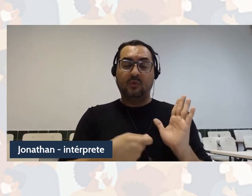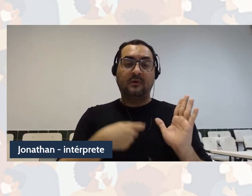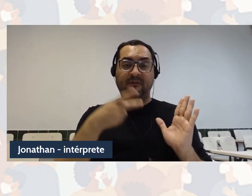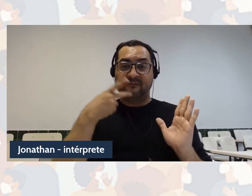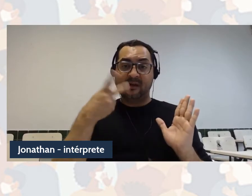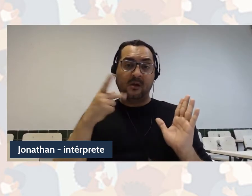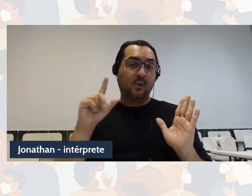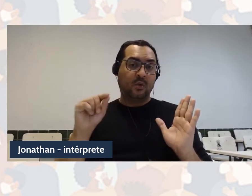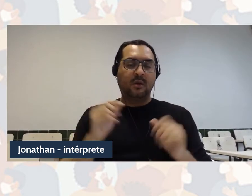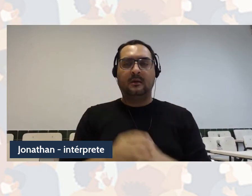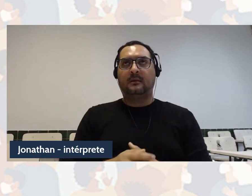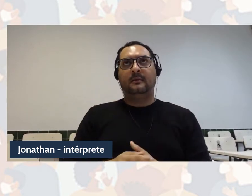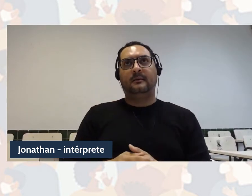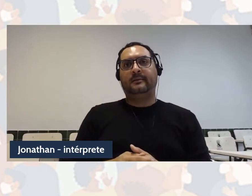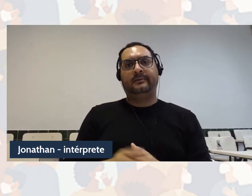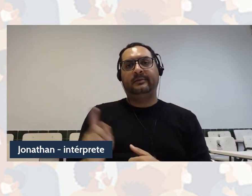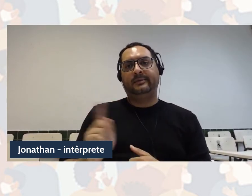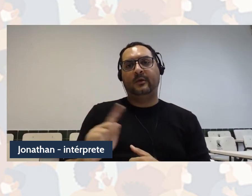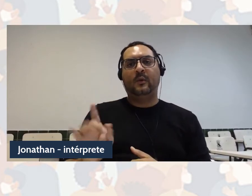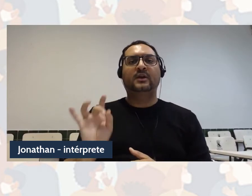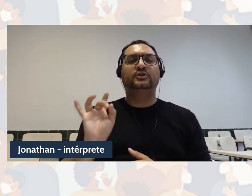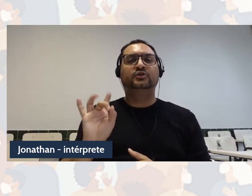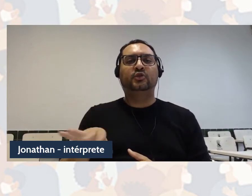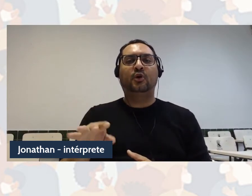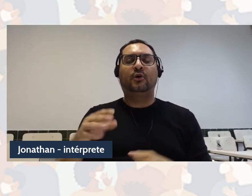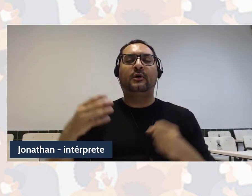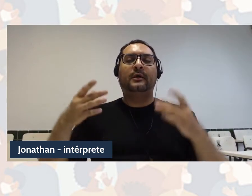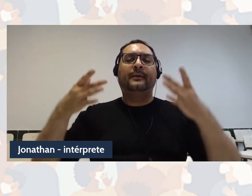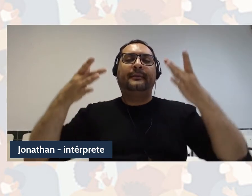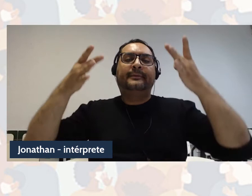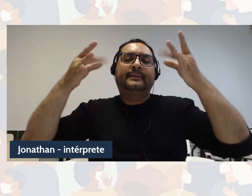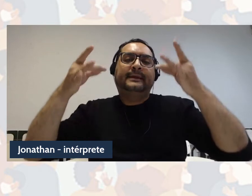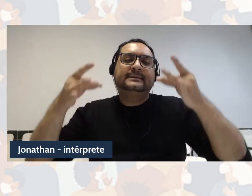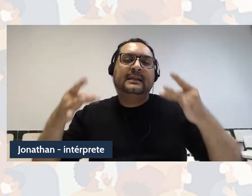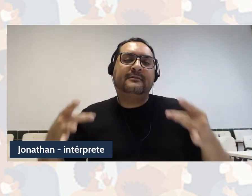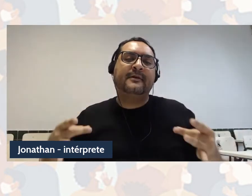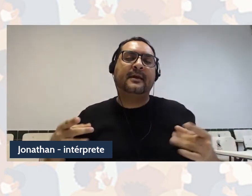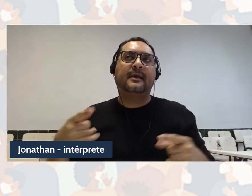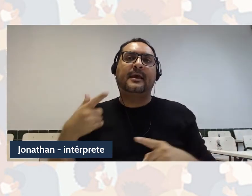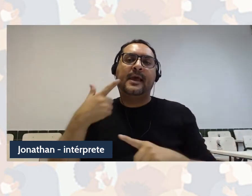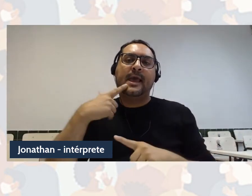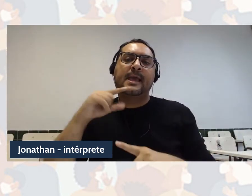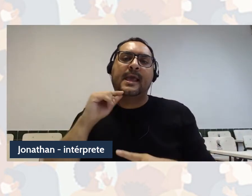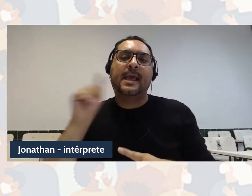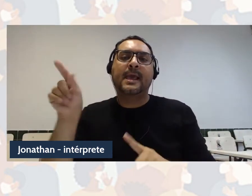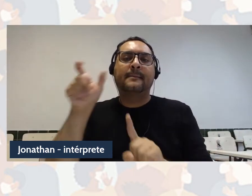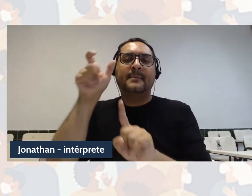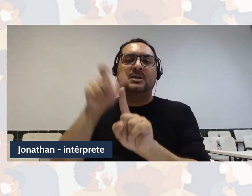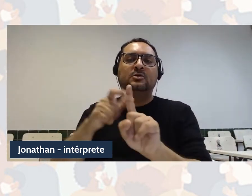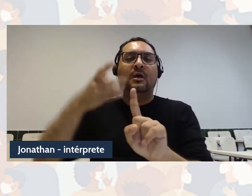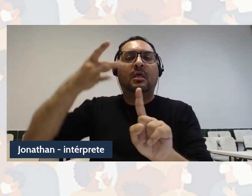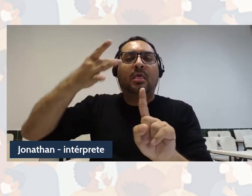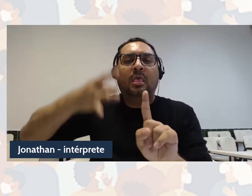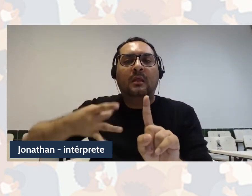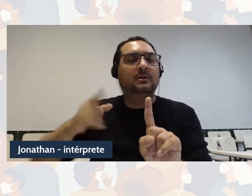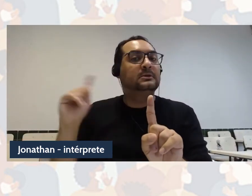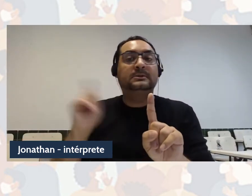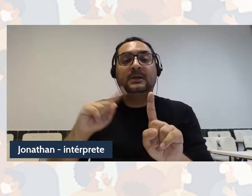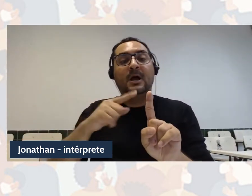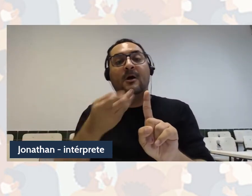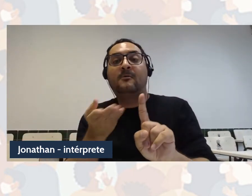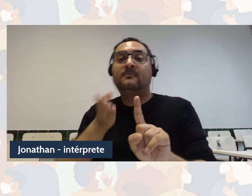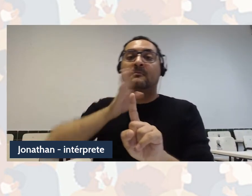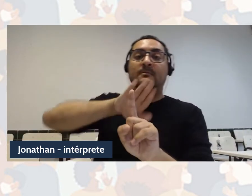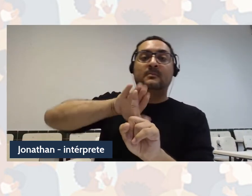importância dele num nível descritivo em torno de quem diz, mas sim do plano hermenêutico crítico do porquê,